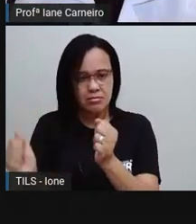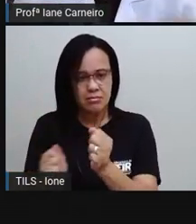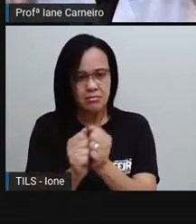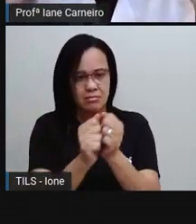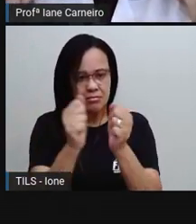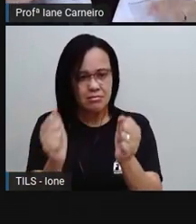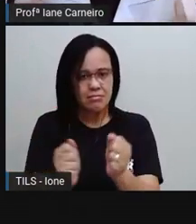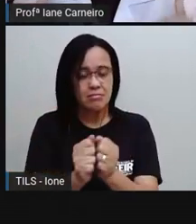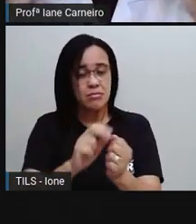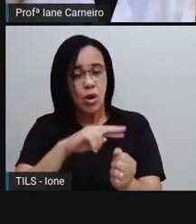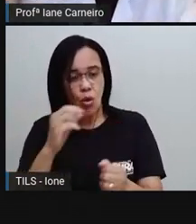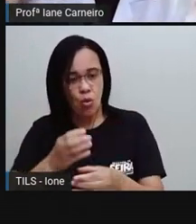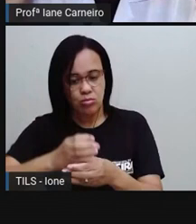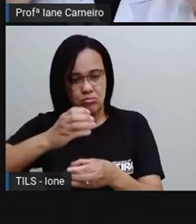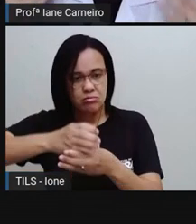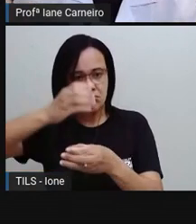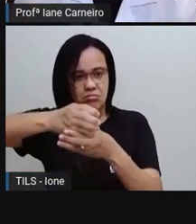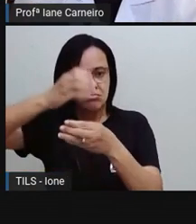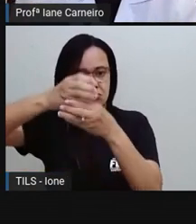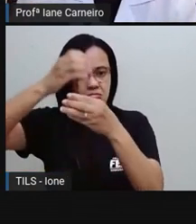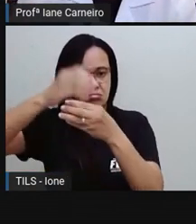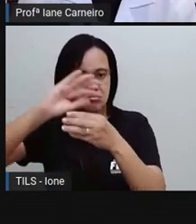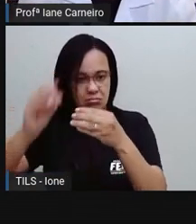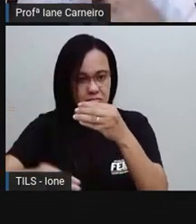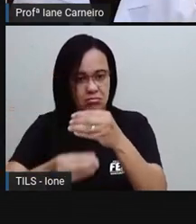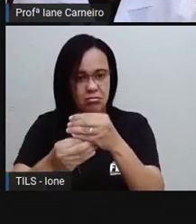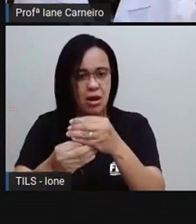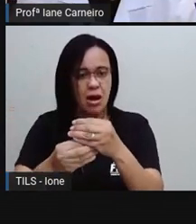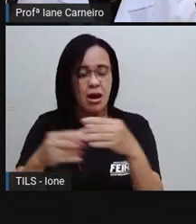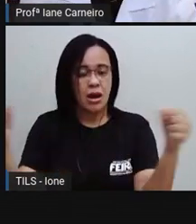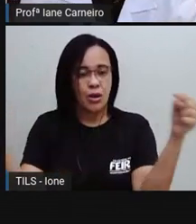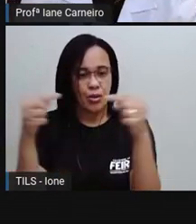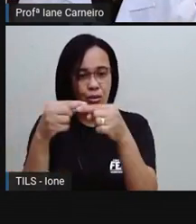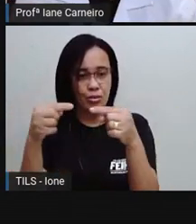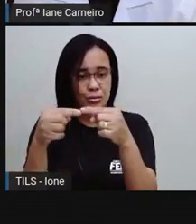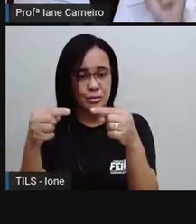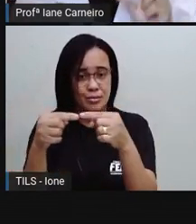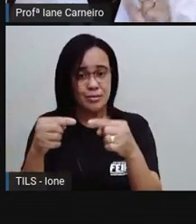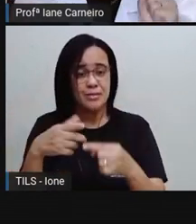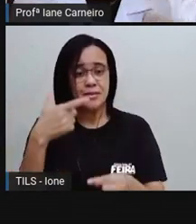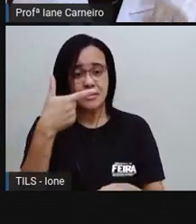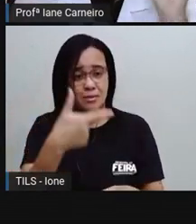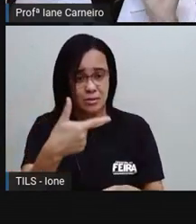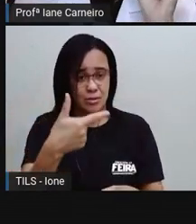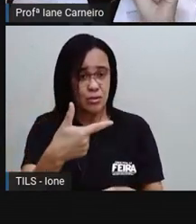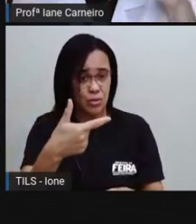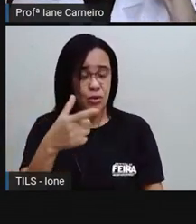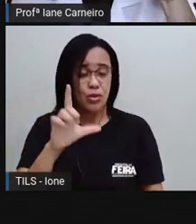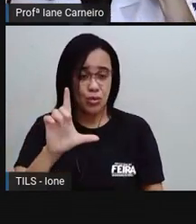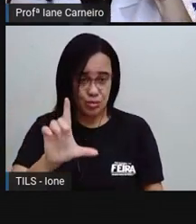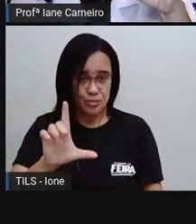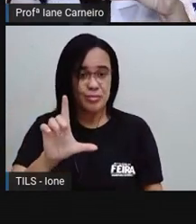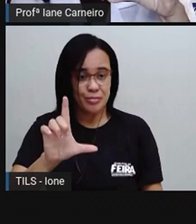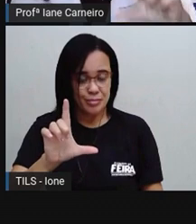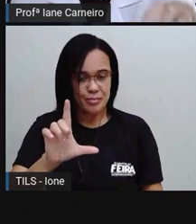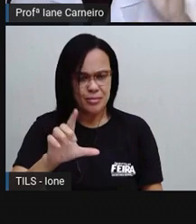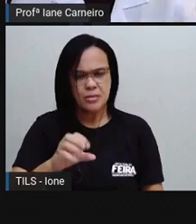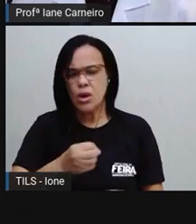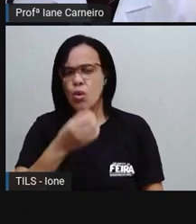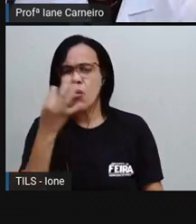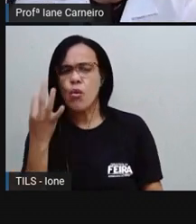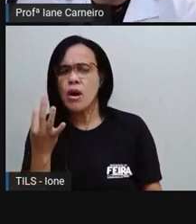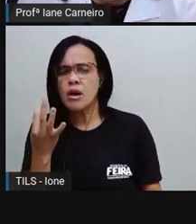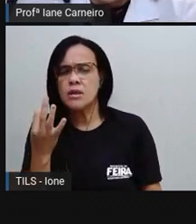você vai conseguir ver a quantidade que forma 2 litros, tá certo? Então, vamos contar quantos copinhos daquele